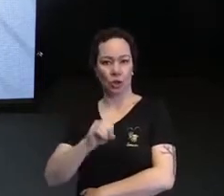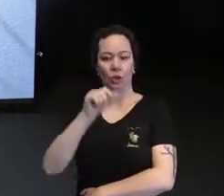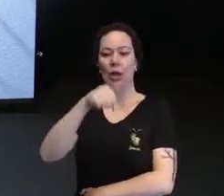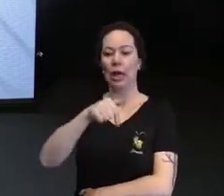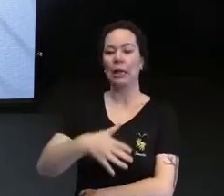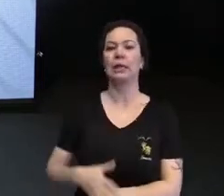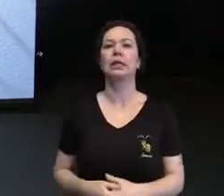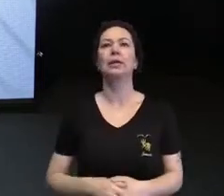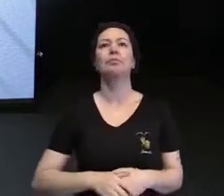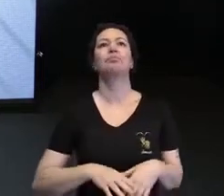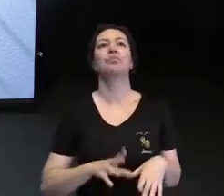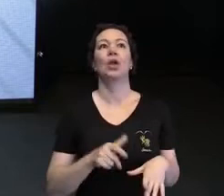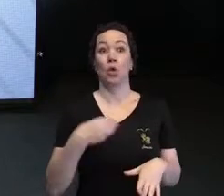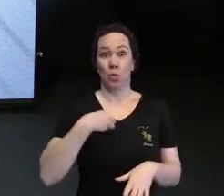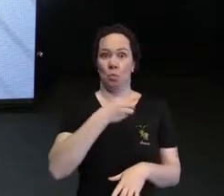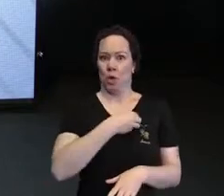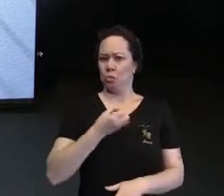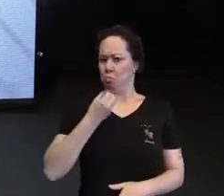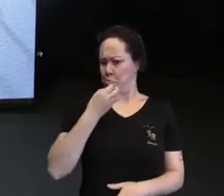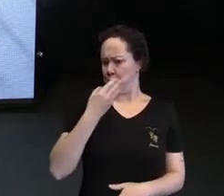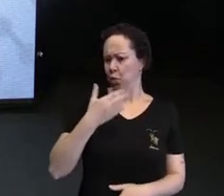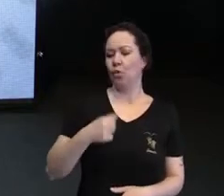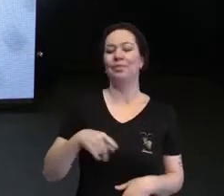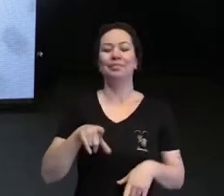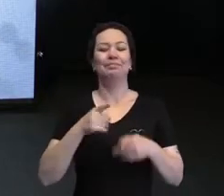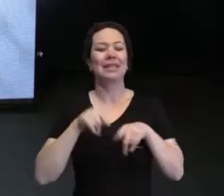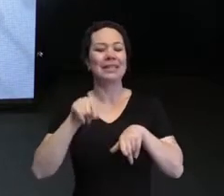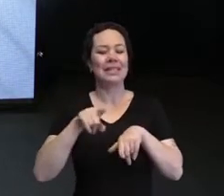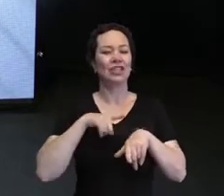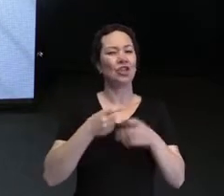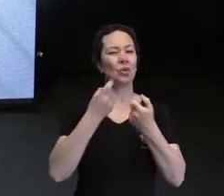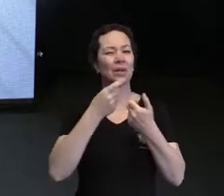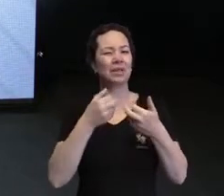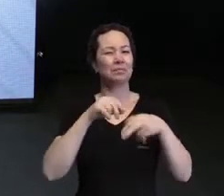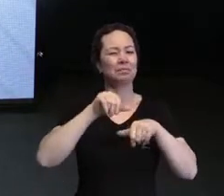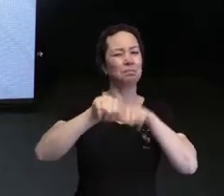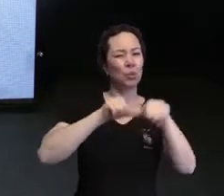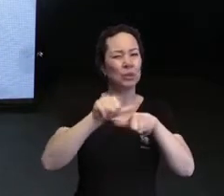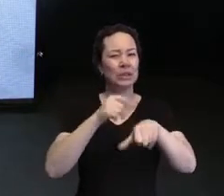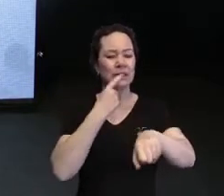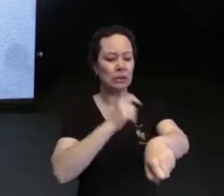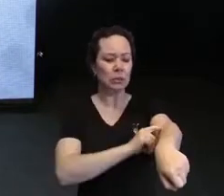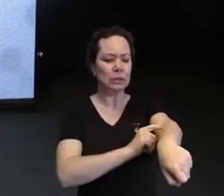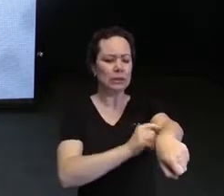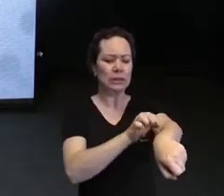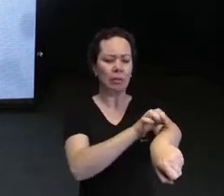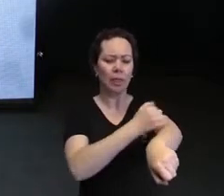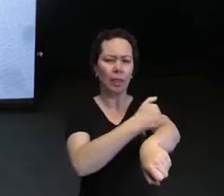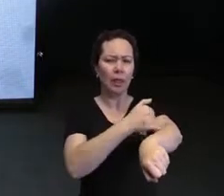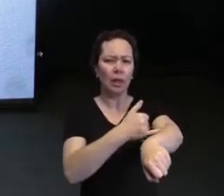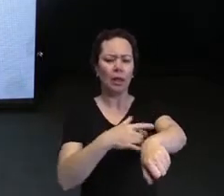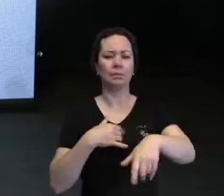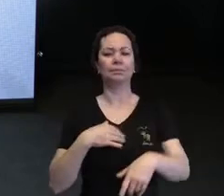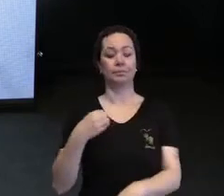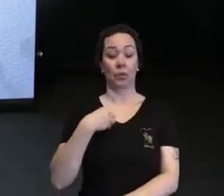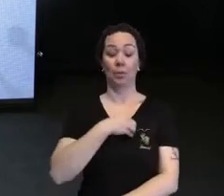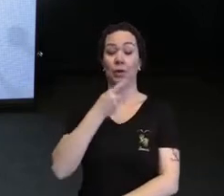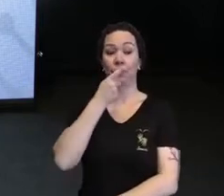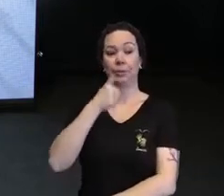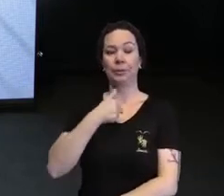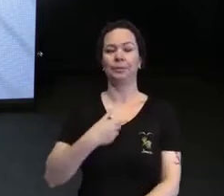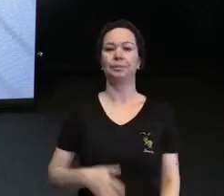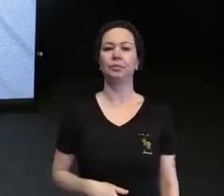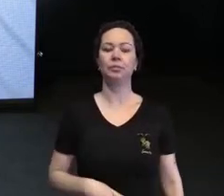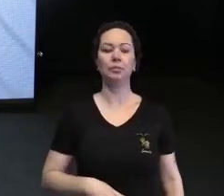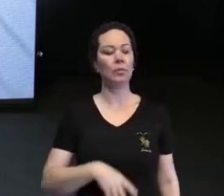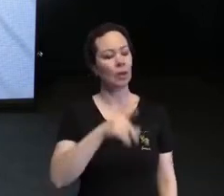Rafael estava com algumas alterações no seu exame de sangue. E o médico virou para mim e disse assim. Mãe, o